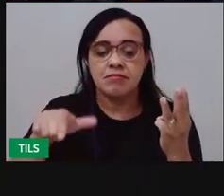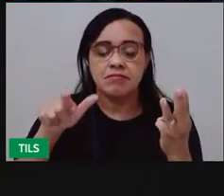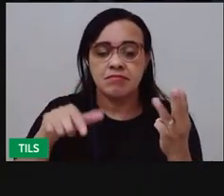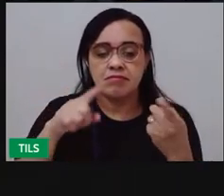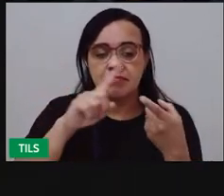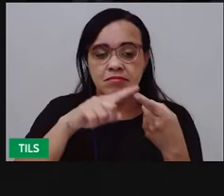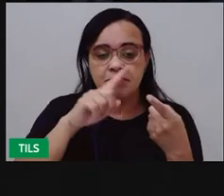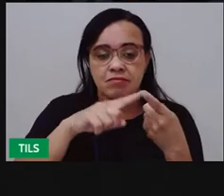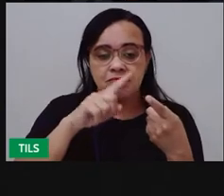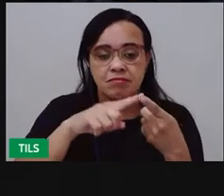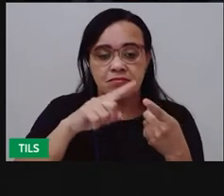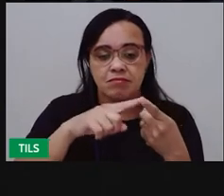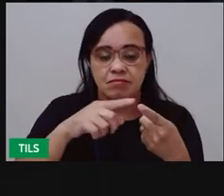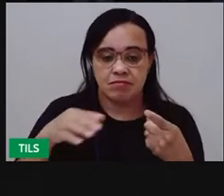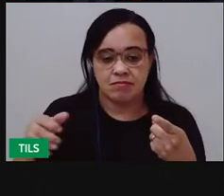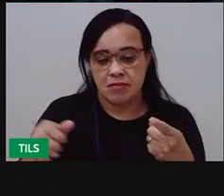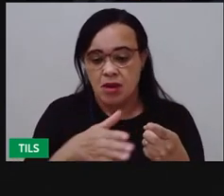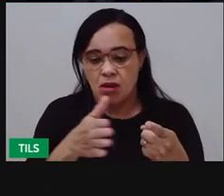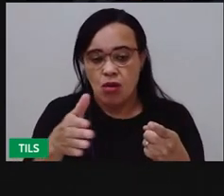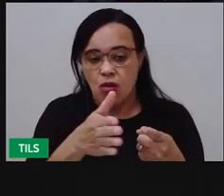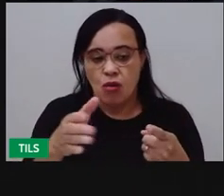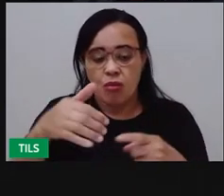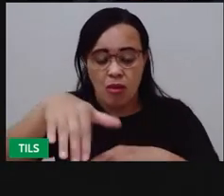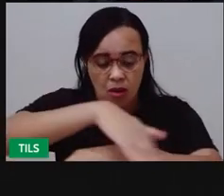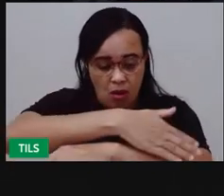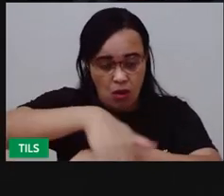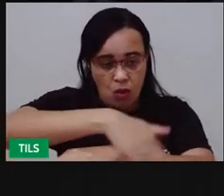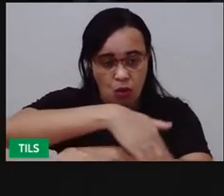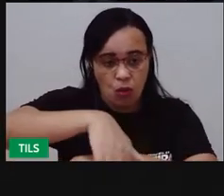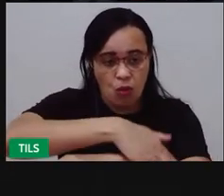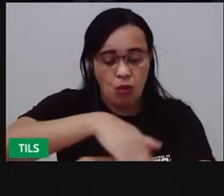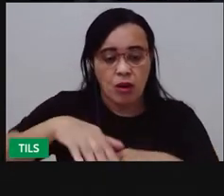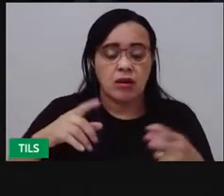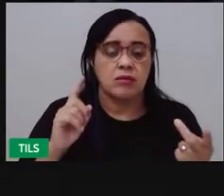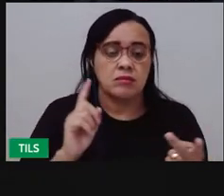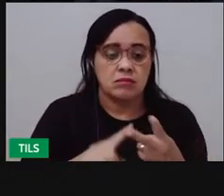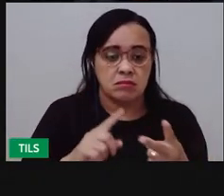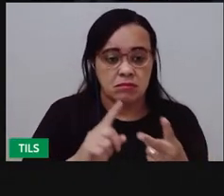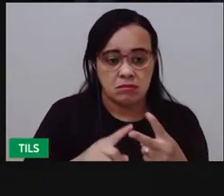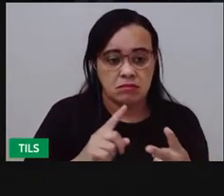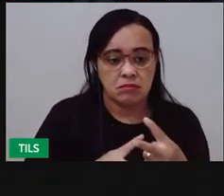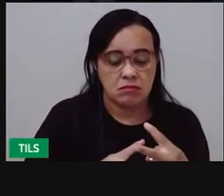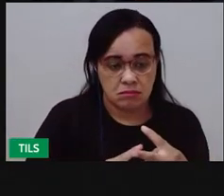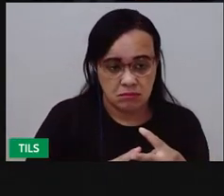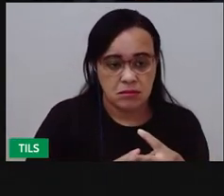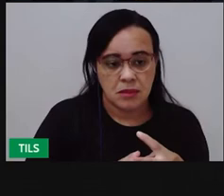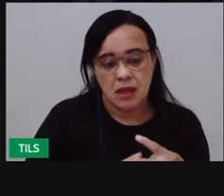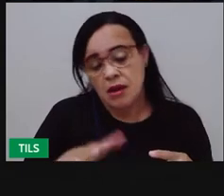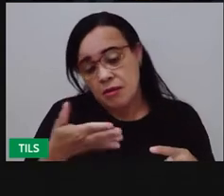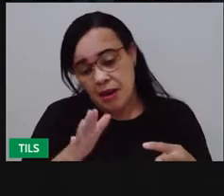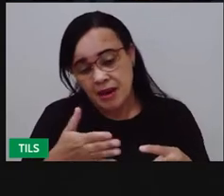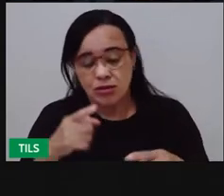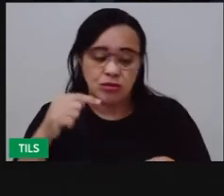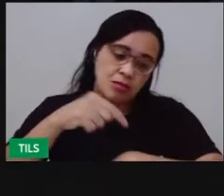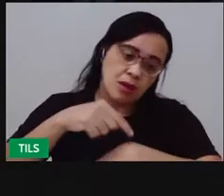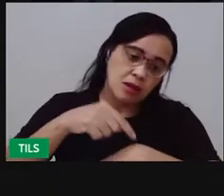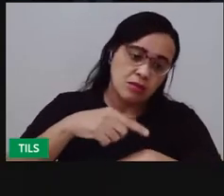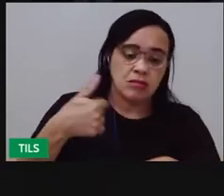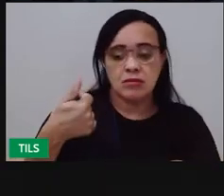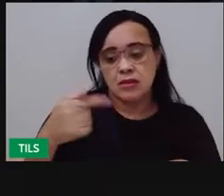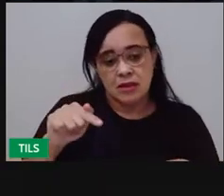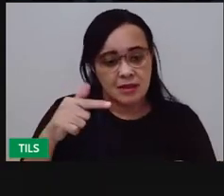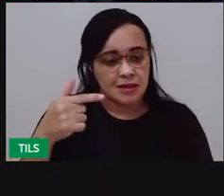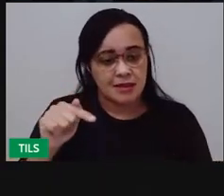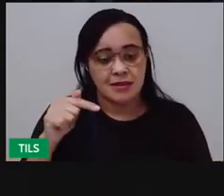rota indo pela Avenida Frós da Mota, que vai demorar 17 minutos. Isso é